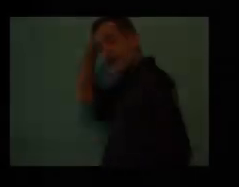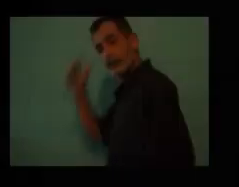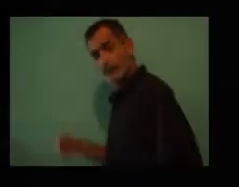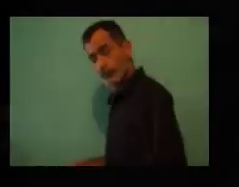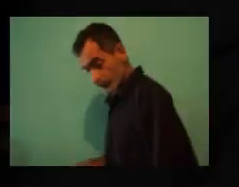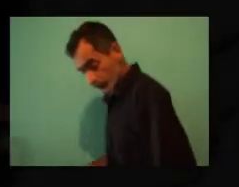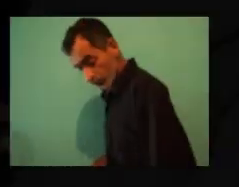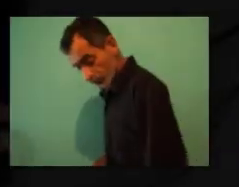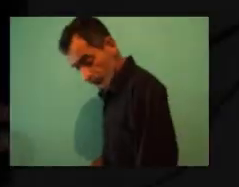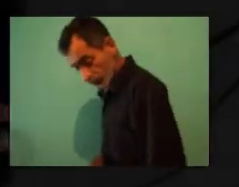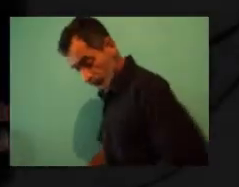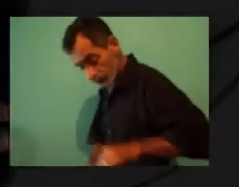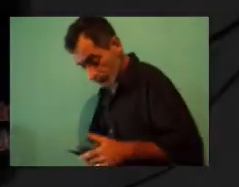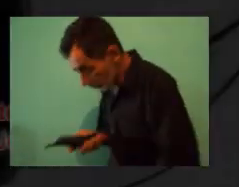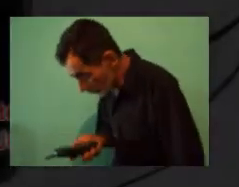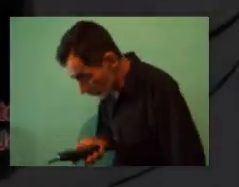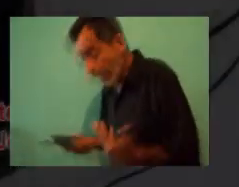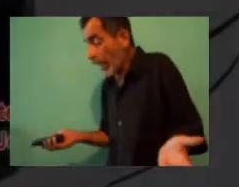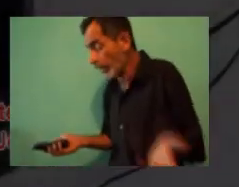Brasil